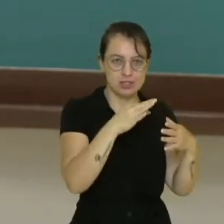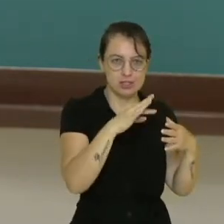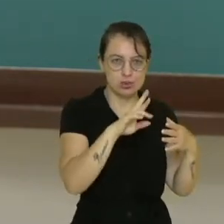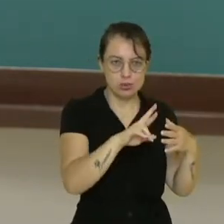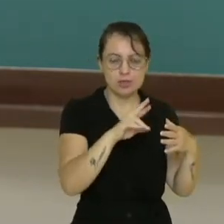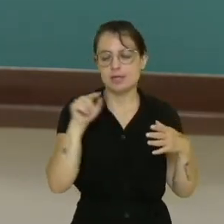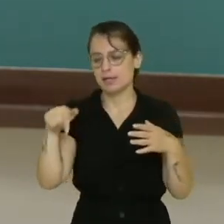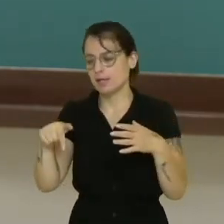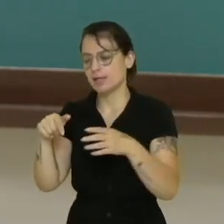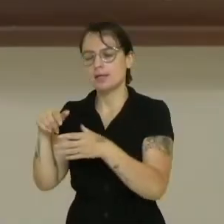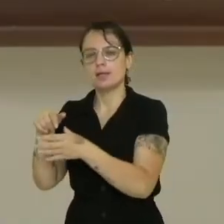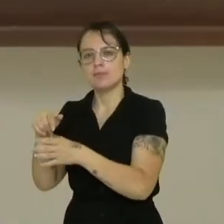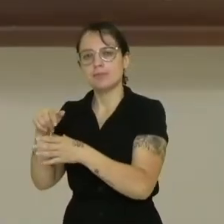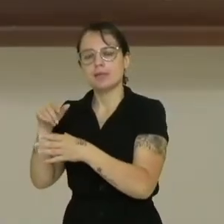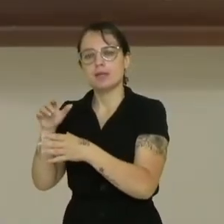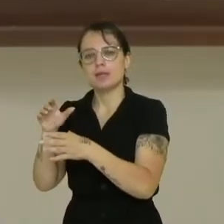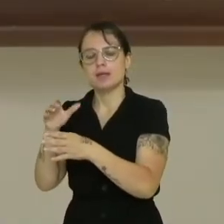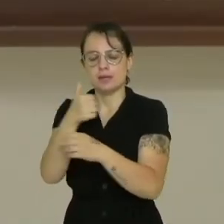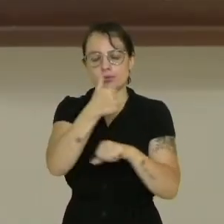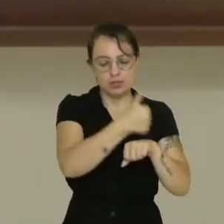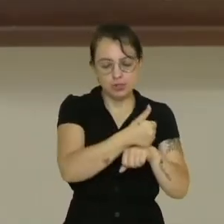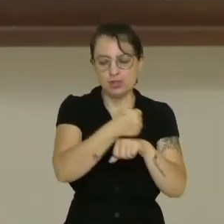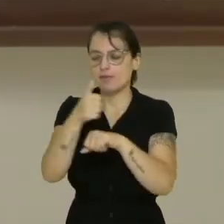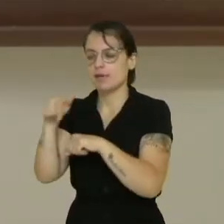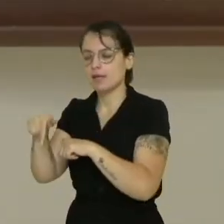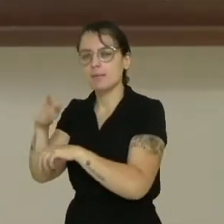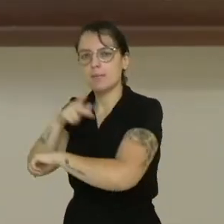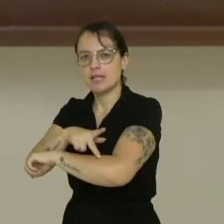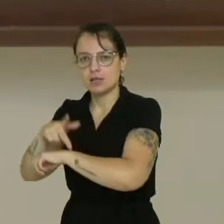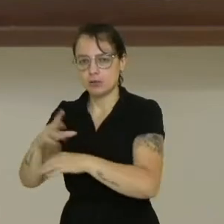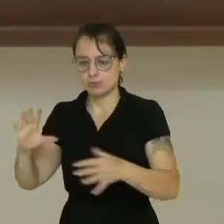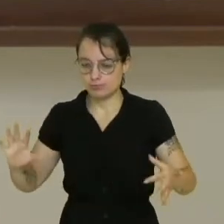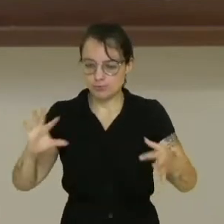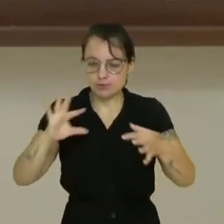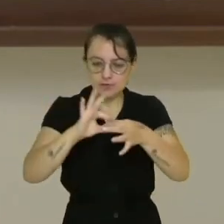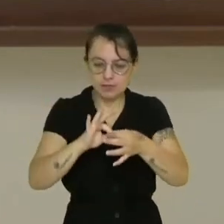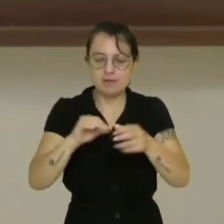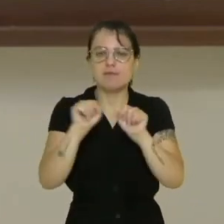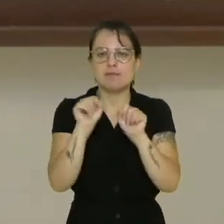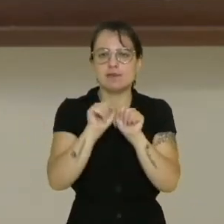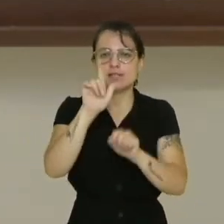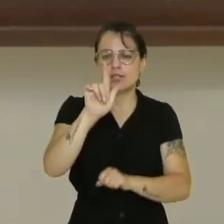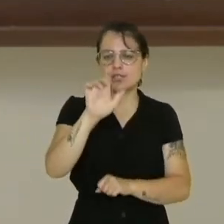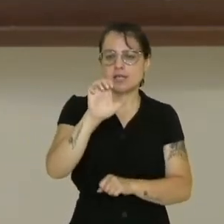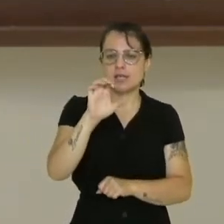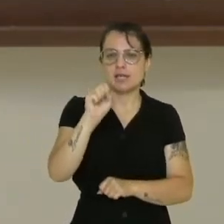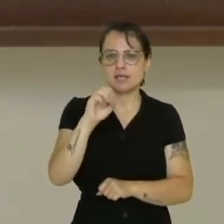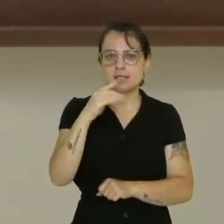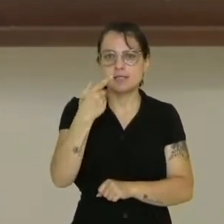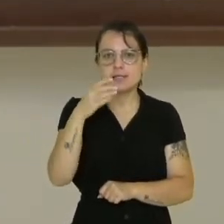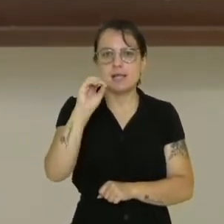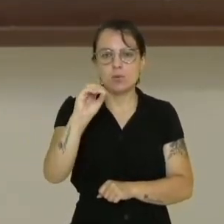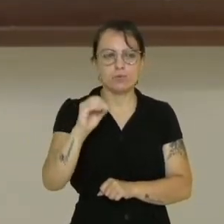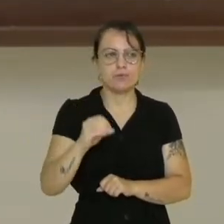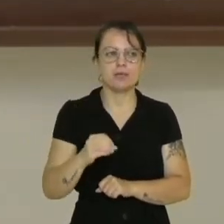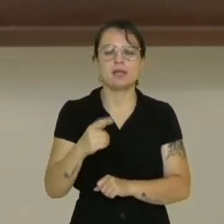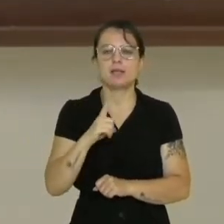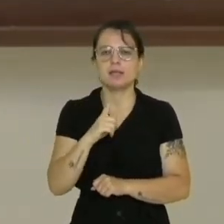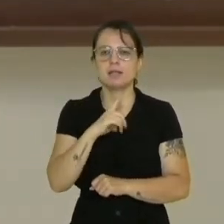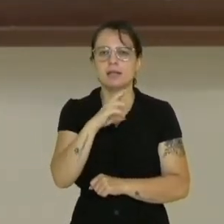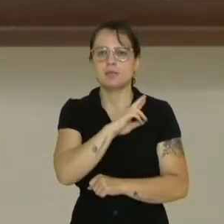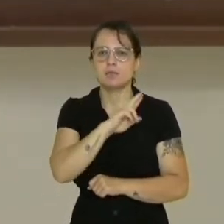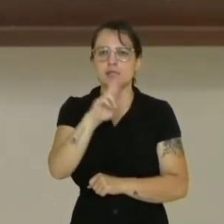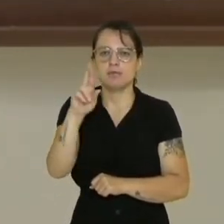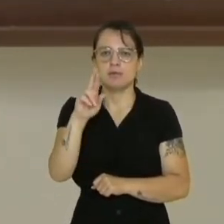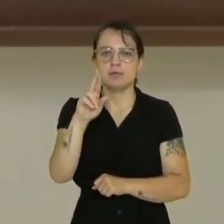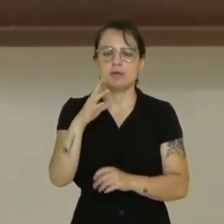pedagogas e a equipe diretiva. Unindo ambos grupos formam a equipe gestora, responsável pela gestão,